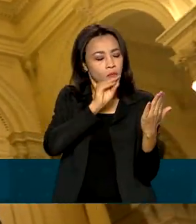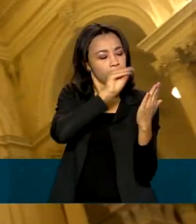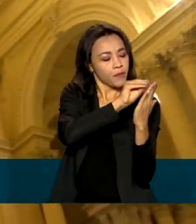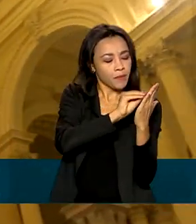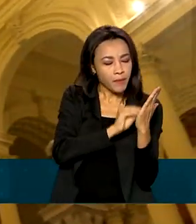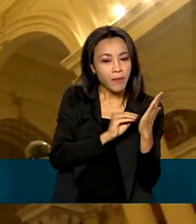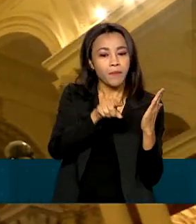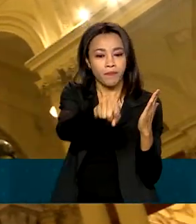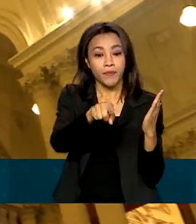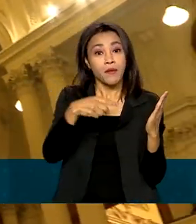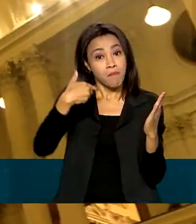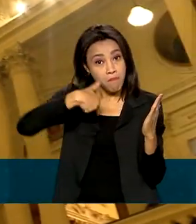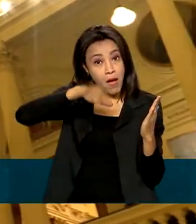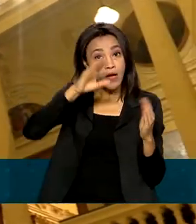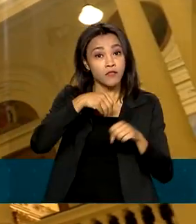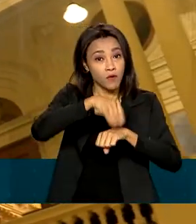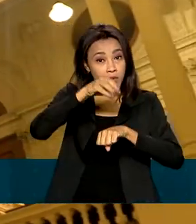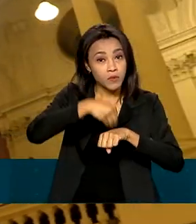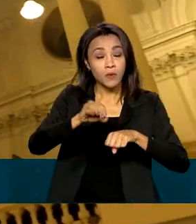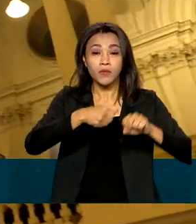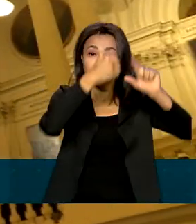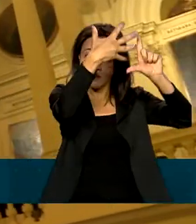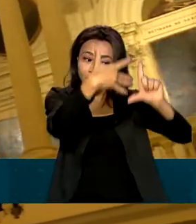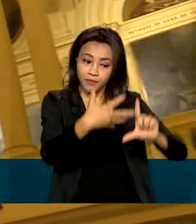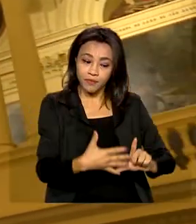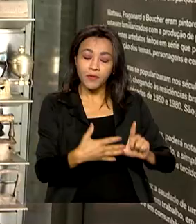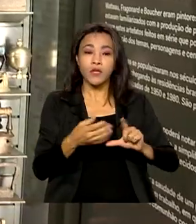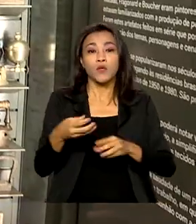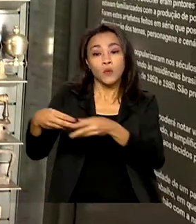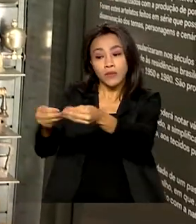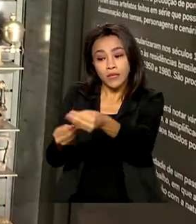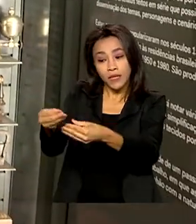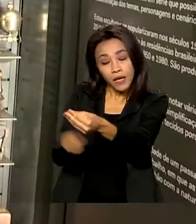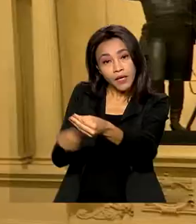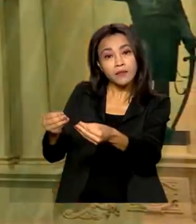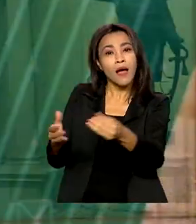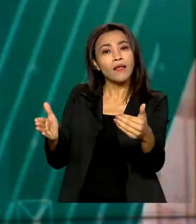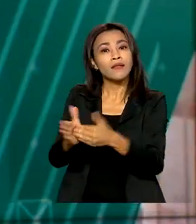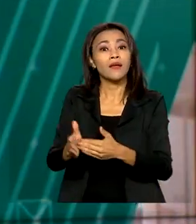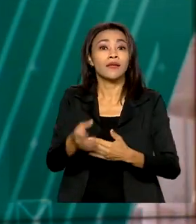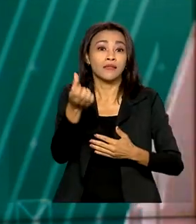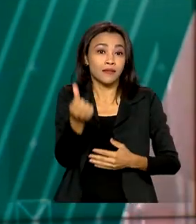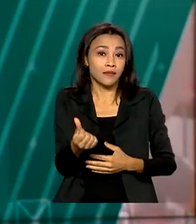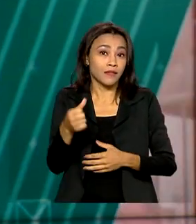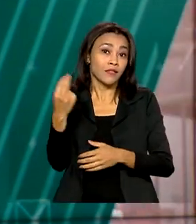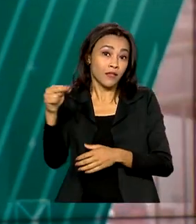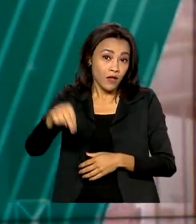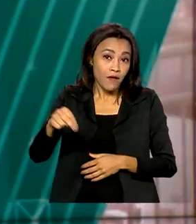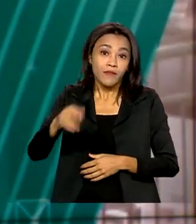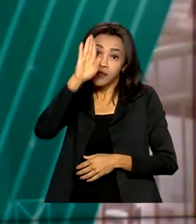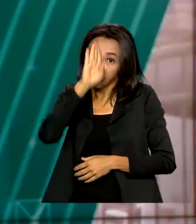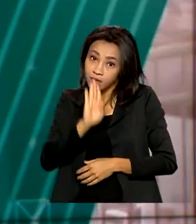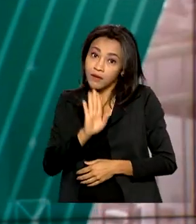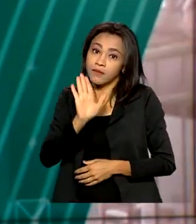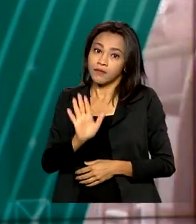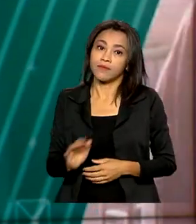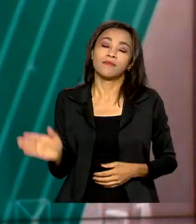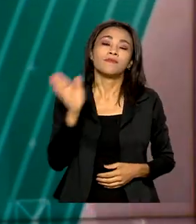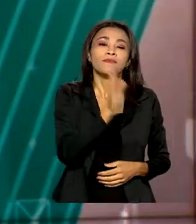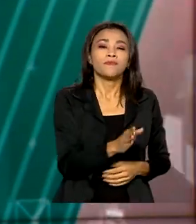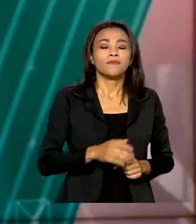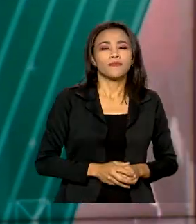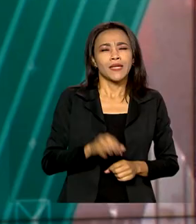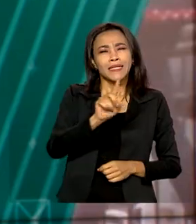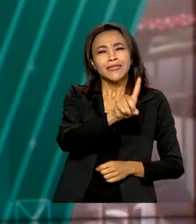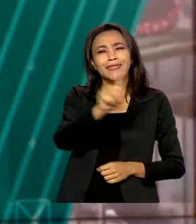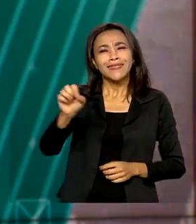site do museu e até o dia 6 de novembro os ingressos serão de graça. Os 100 anos da primeira transmissão